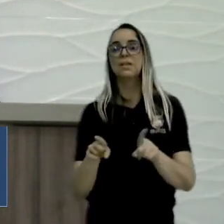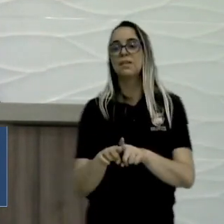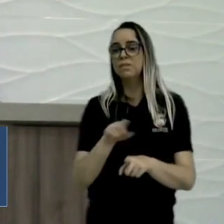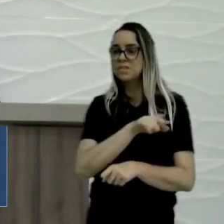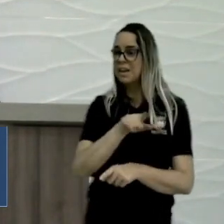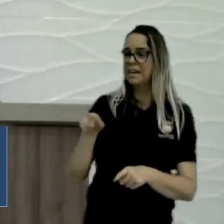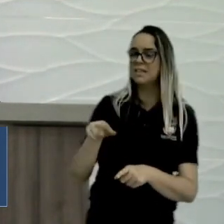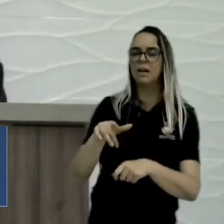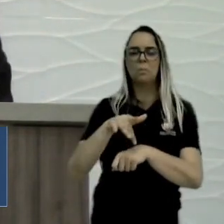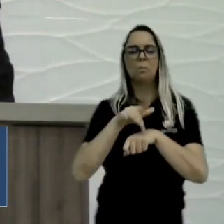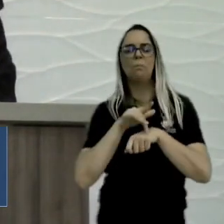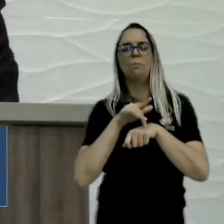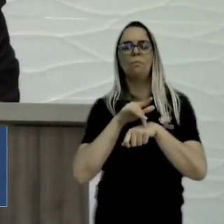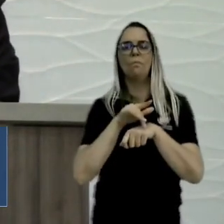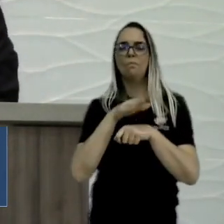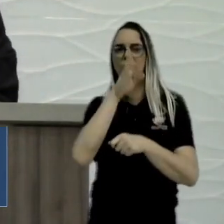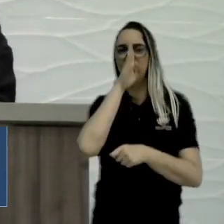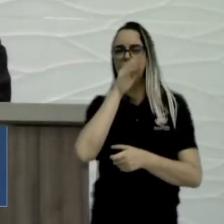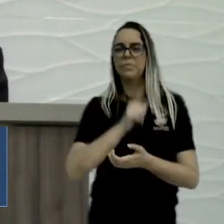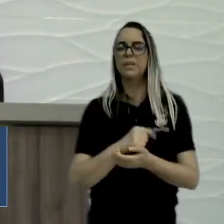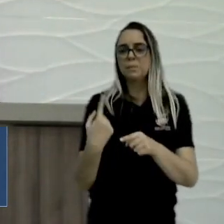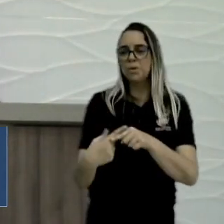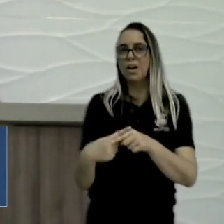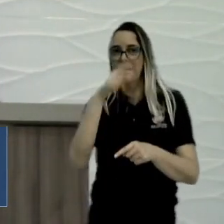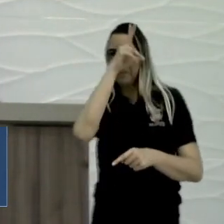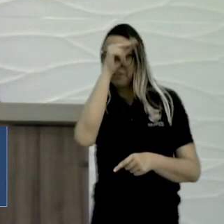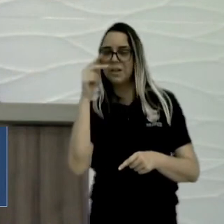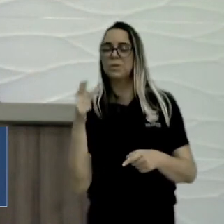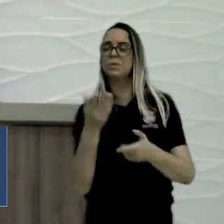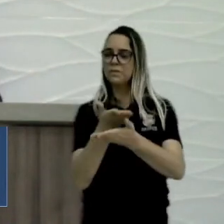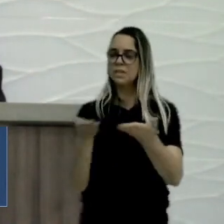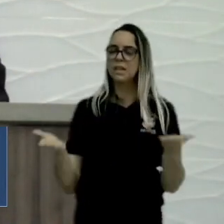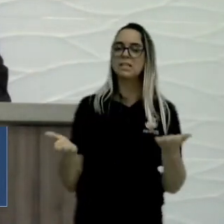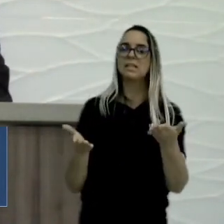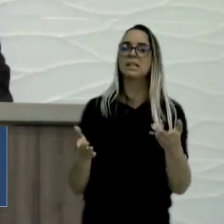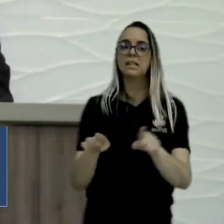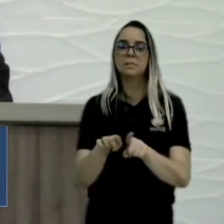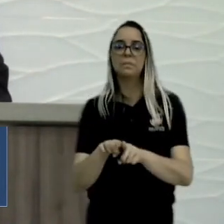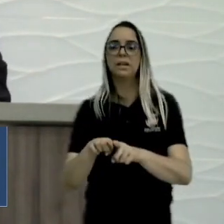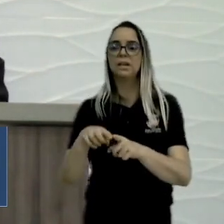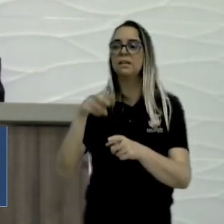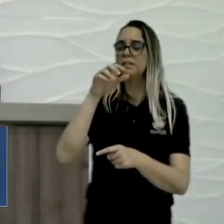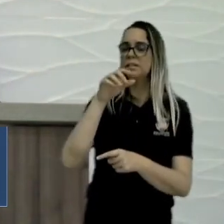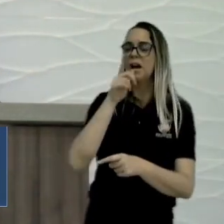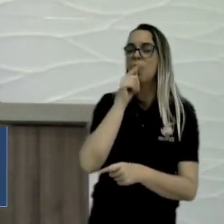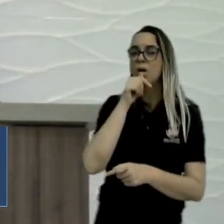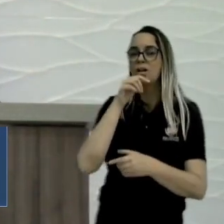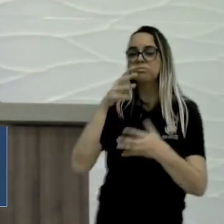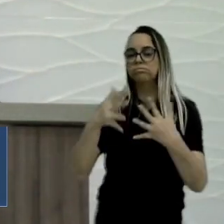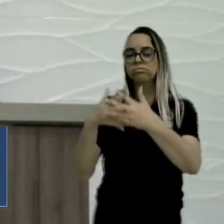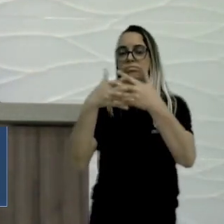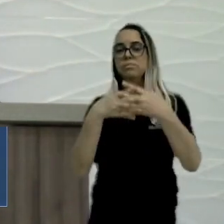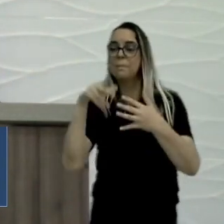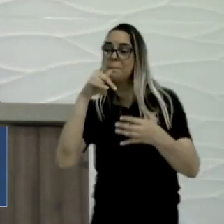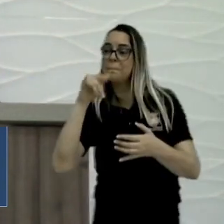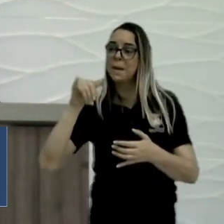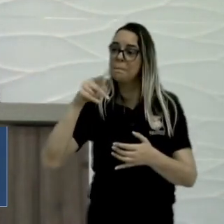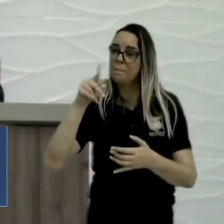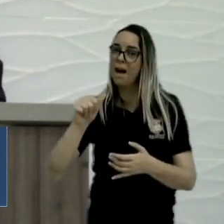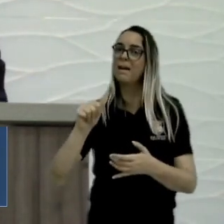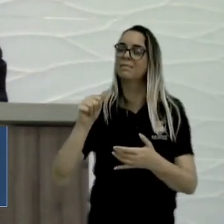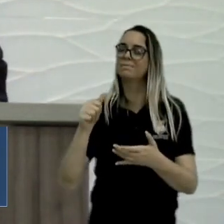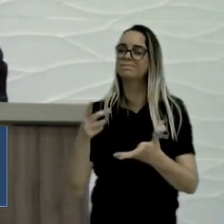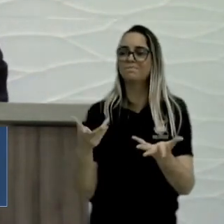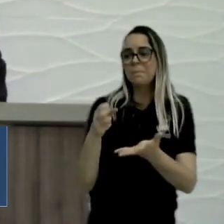calam, não cobram do prefeito de vocês, e façam o pagamento dos caminhões-pipa, que só chegar lá em Lagedo e pegar a água, pagar,